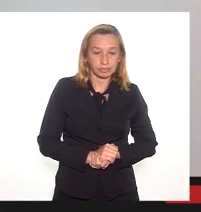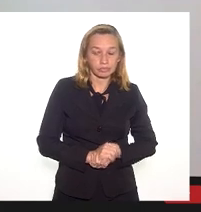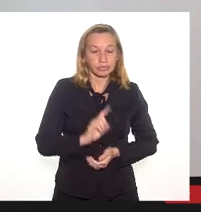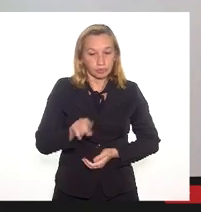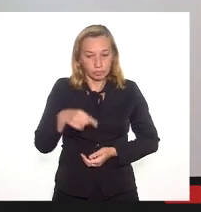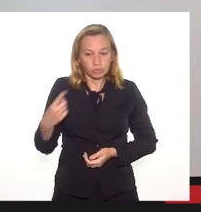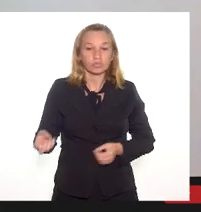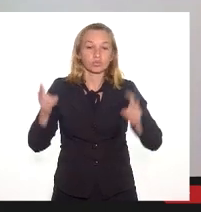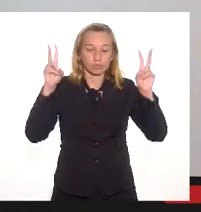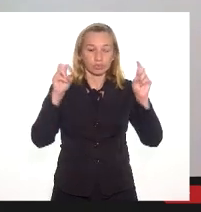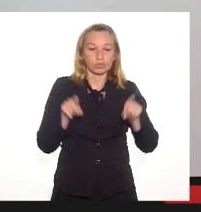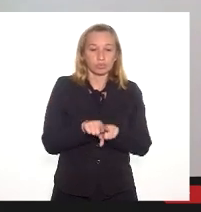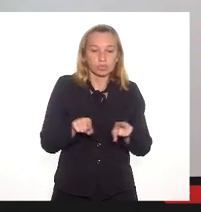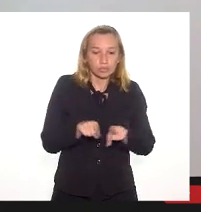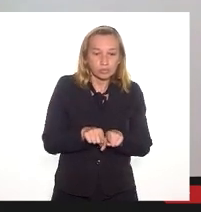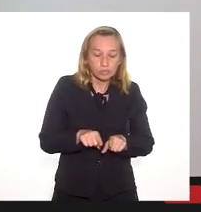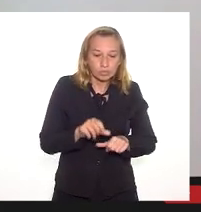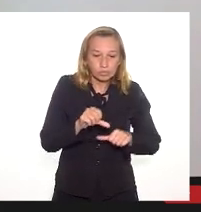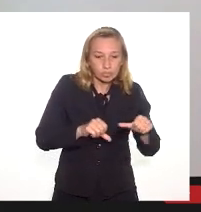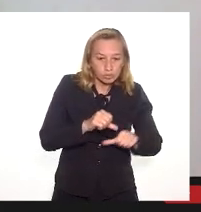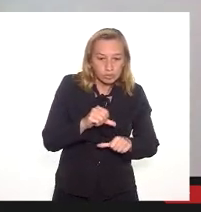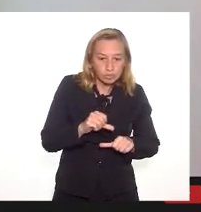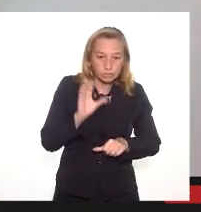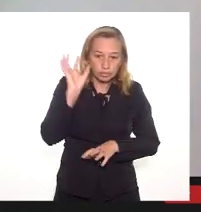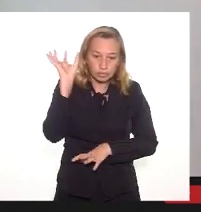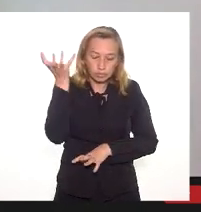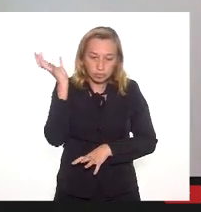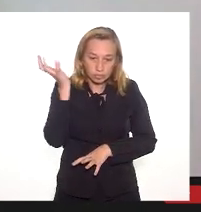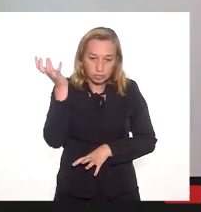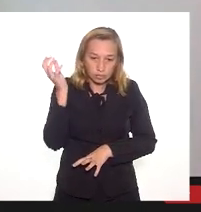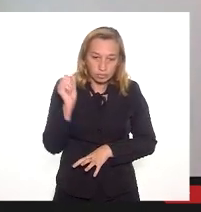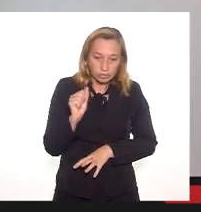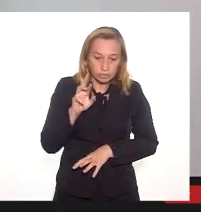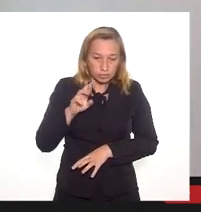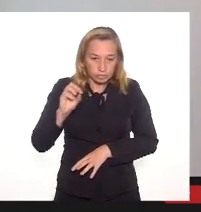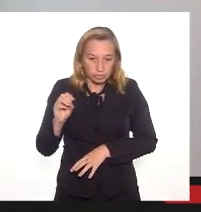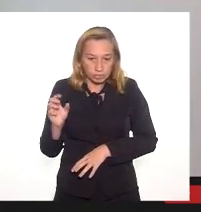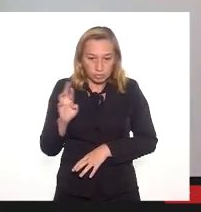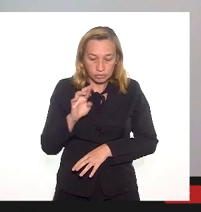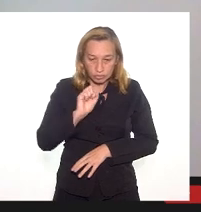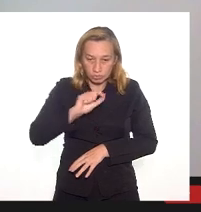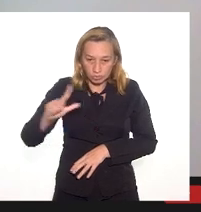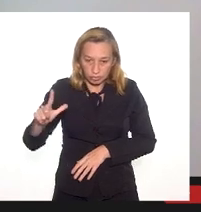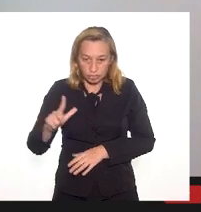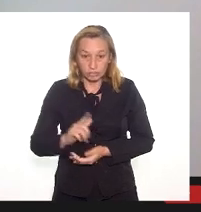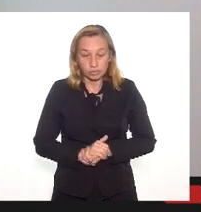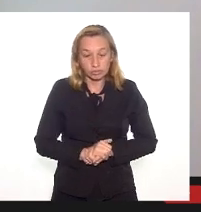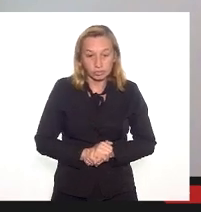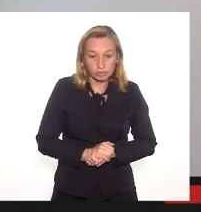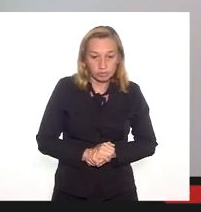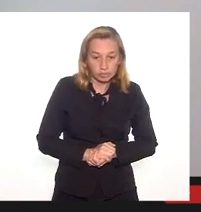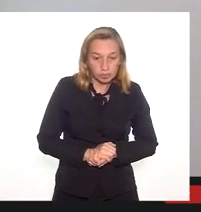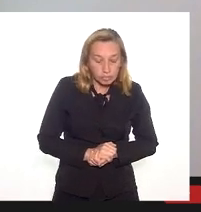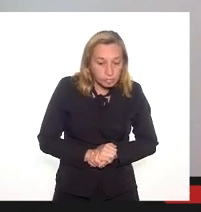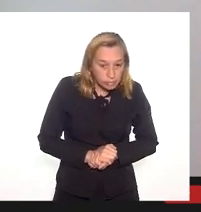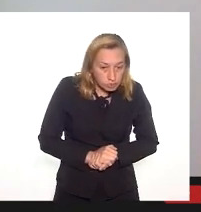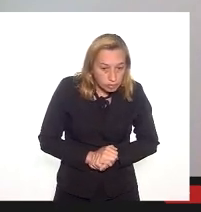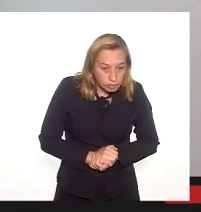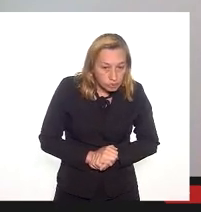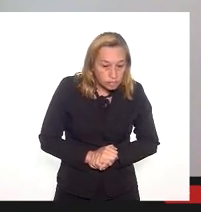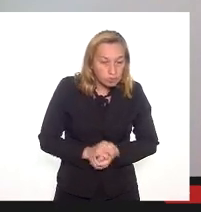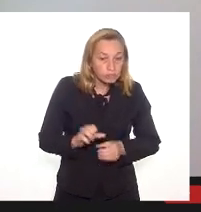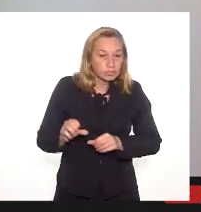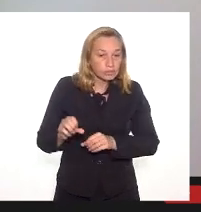Outra questão é a mudança da temperatura loco-regional, porque vão se construir ali. Então, vão haver